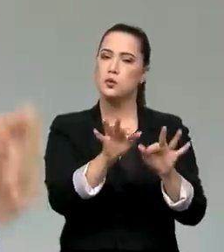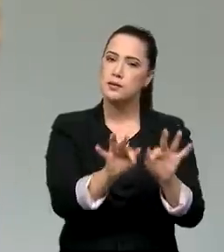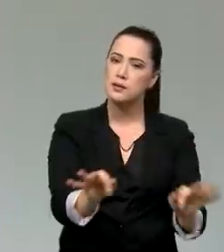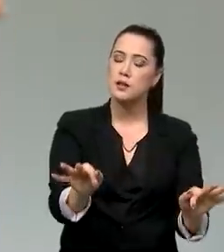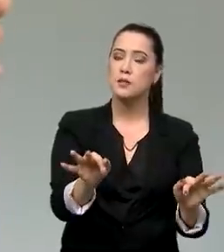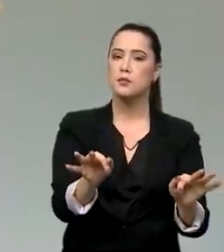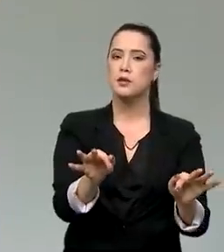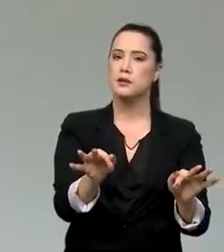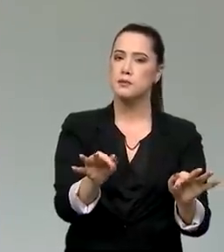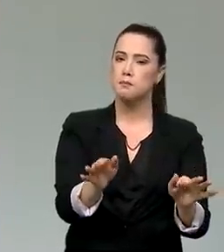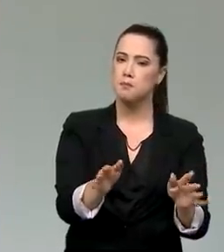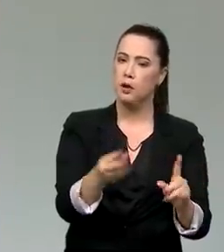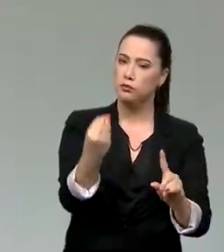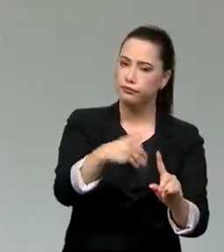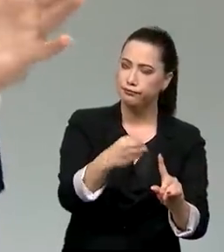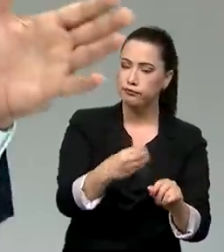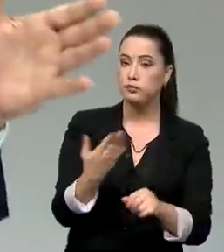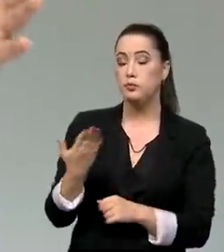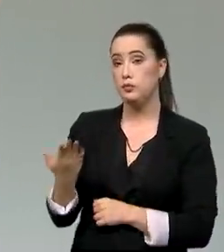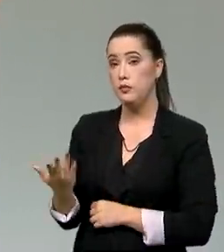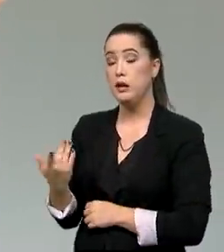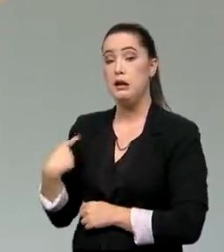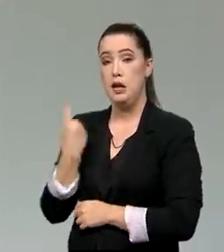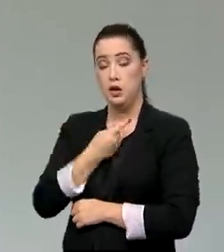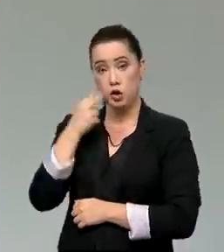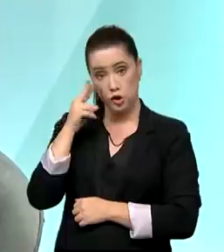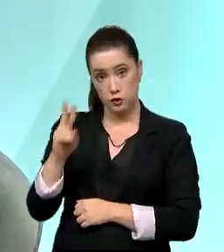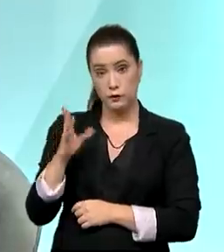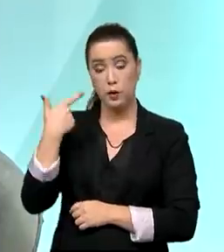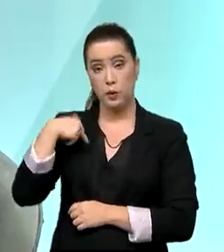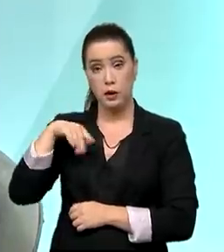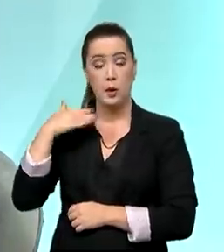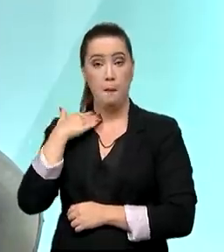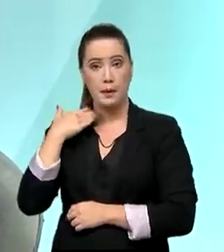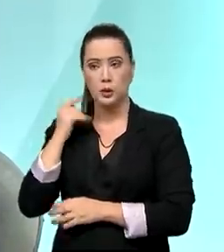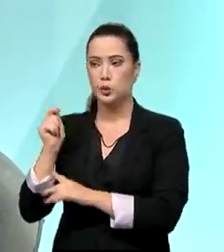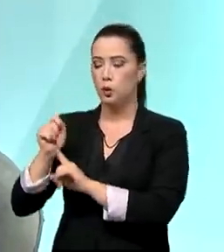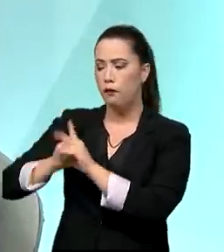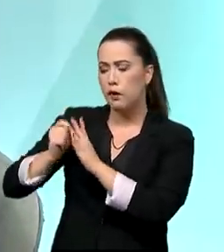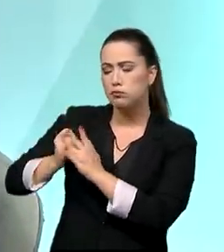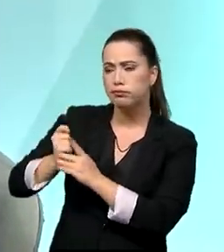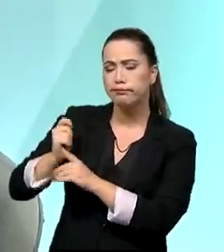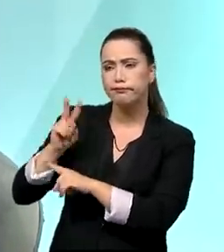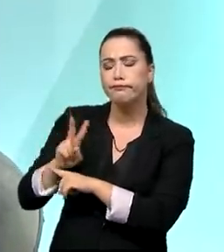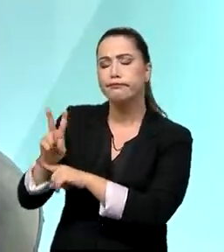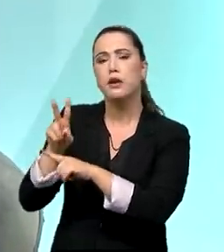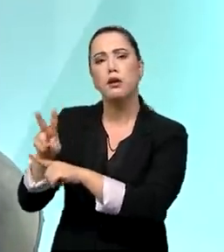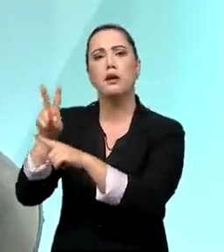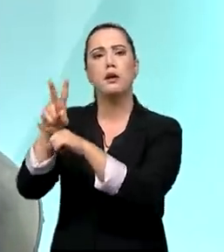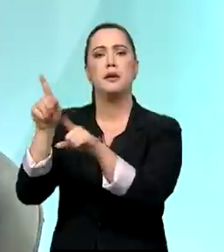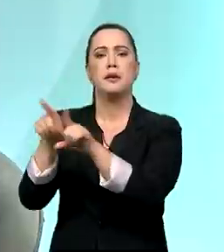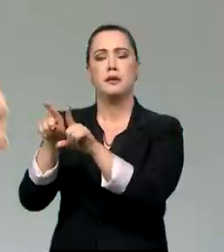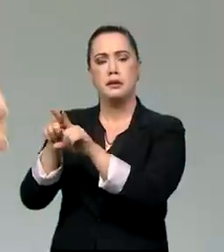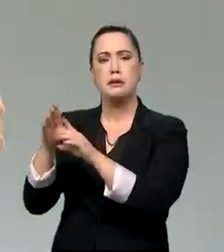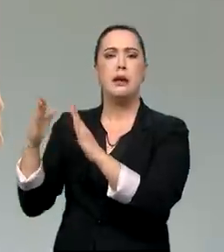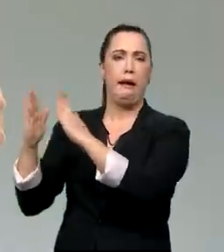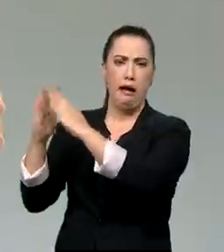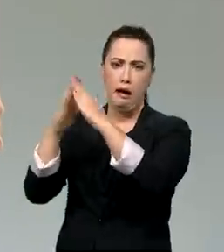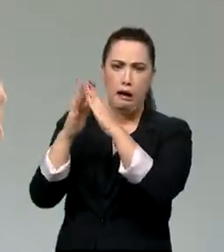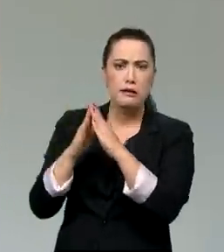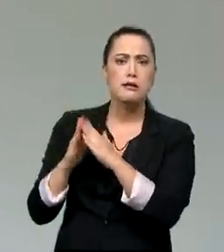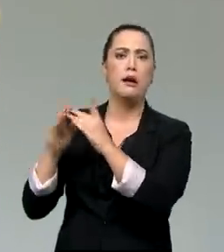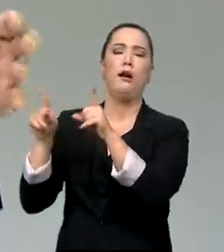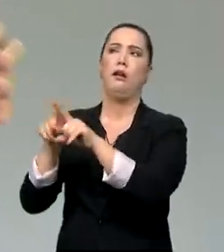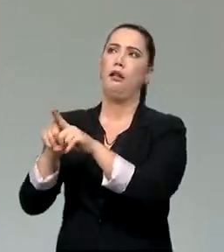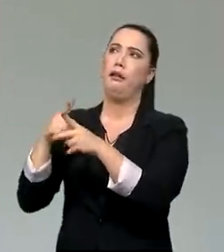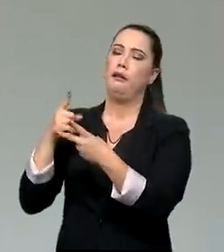e, se for considerar a moradia popular, 100%, como o senhor falou. Financia também, pesadamente, o saneamento básico no